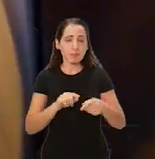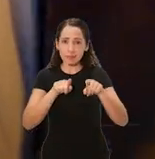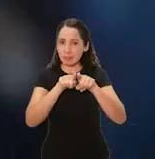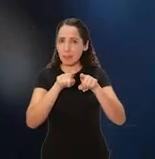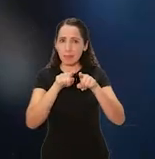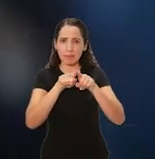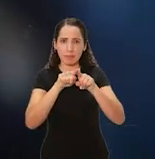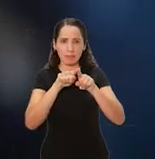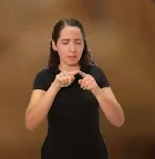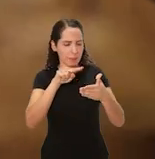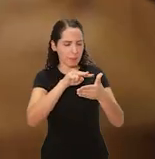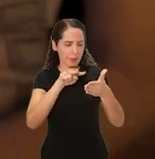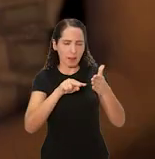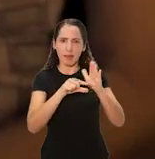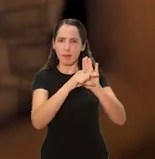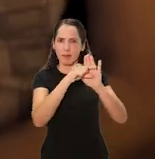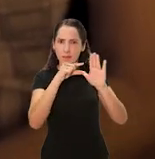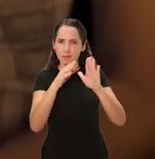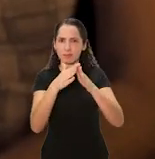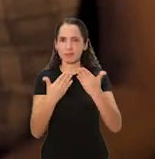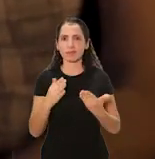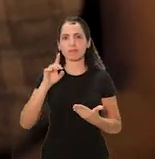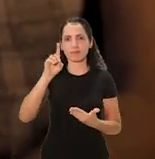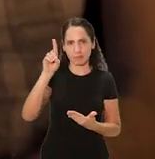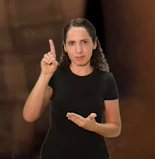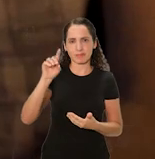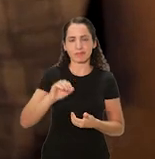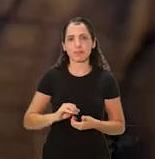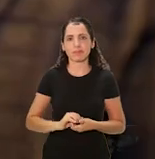e ler versículos da Bíblia para ela.